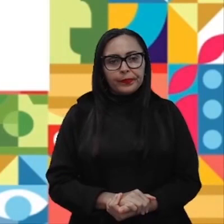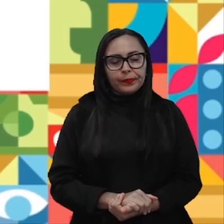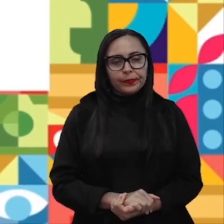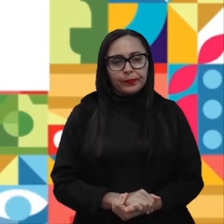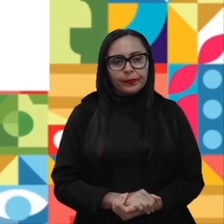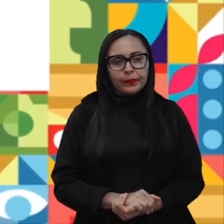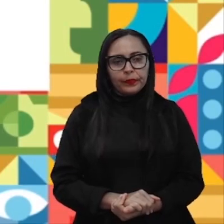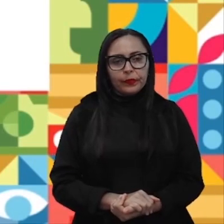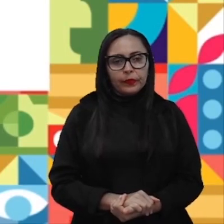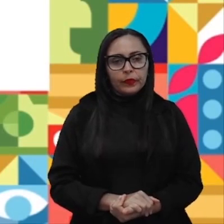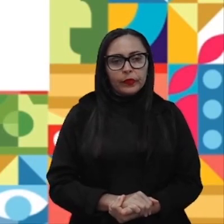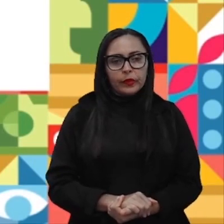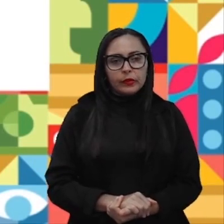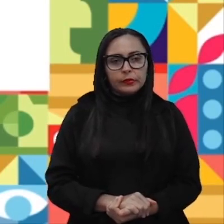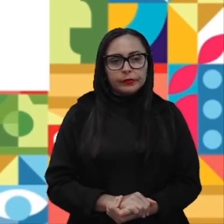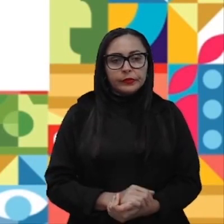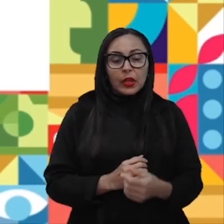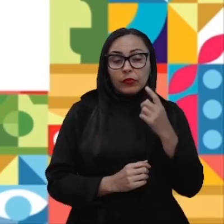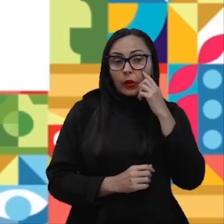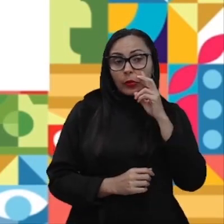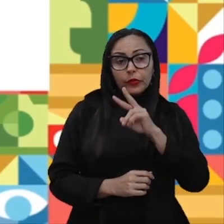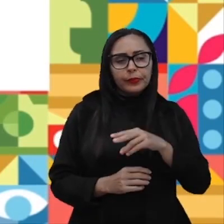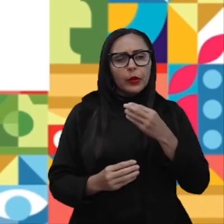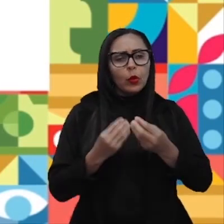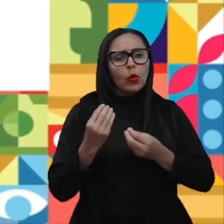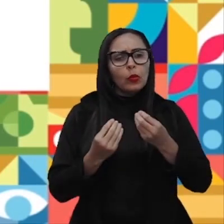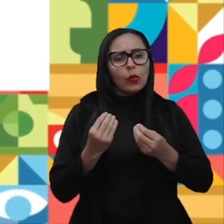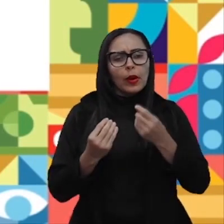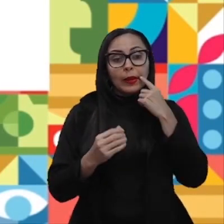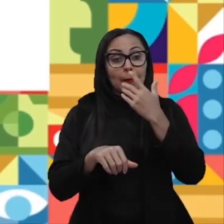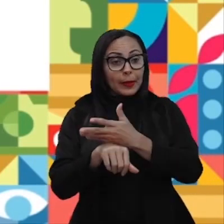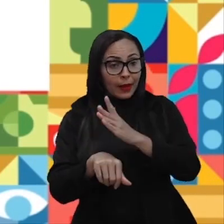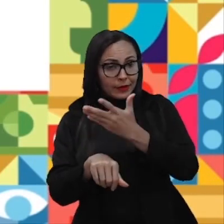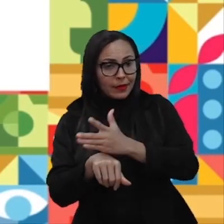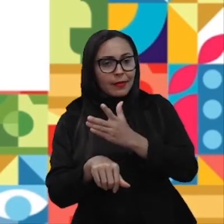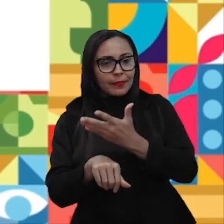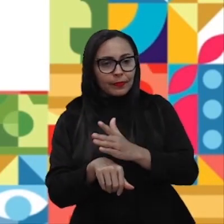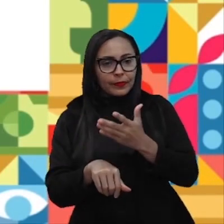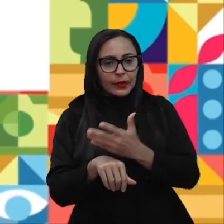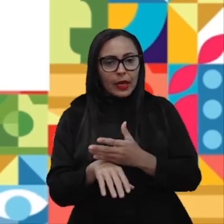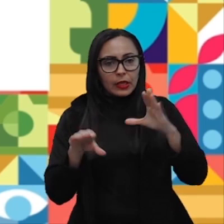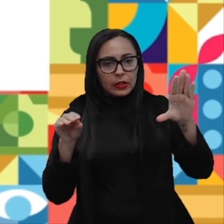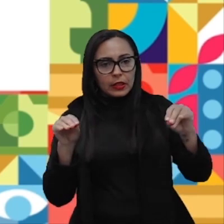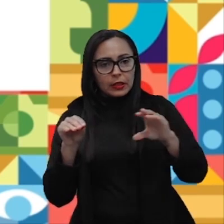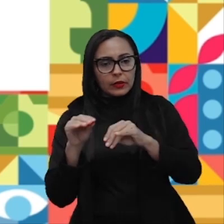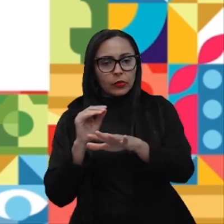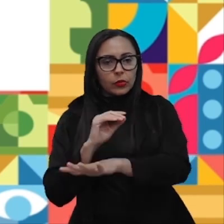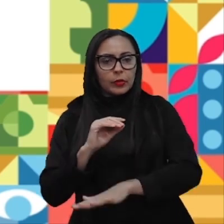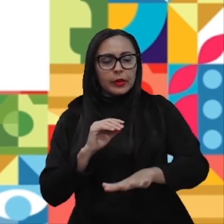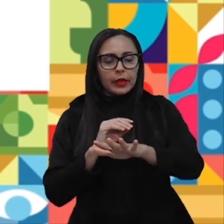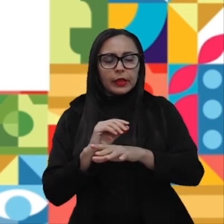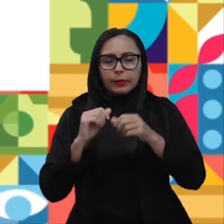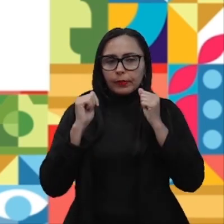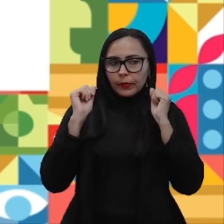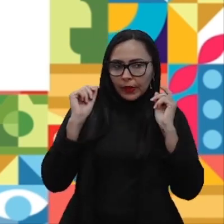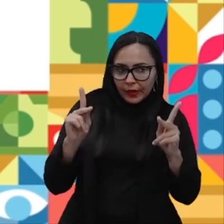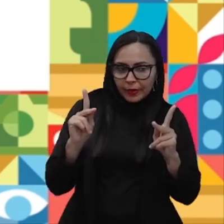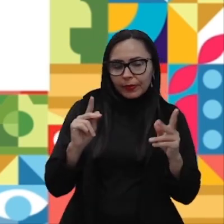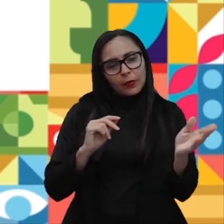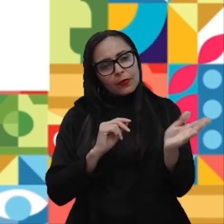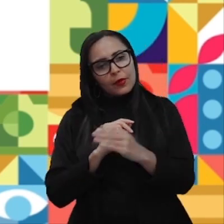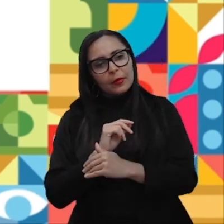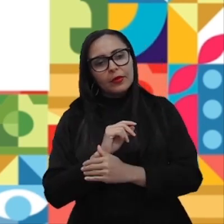Então, vamos ver como é, na prática, a instalação e a configuração do ambiente Django. Tá ok, gente? Então, vamos ver a prática,